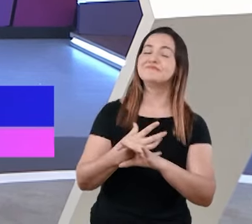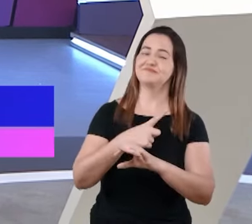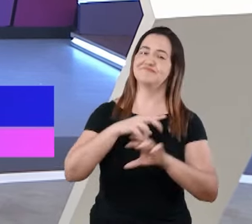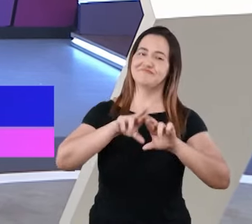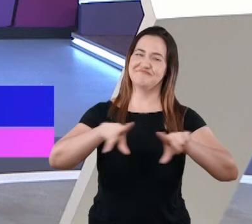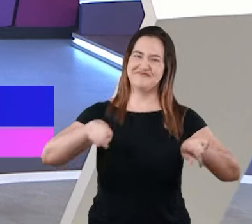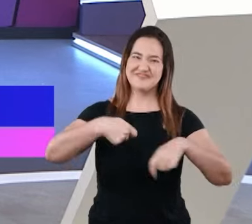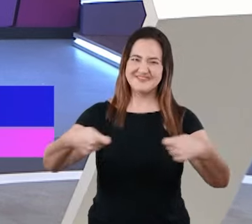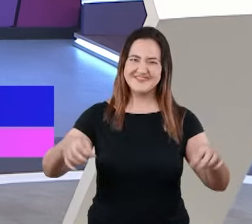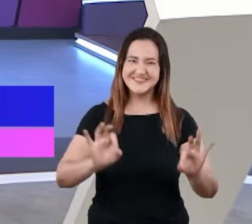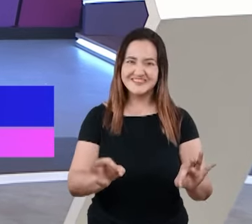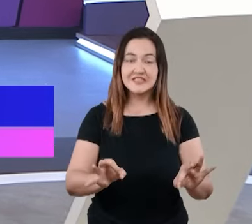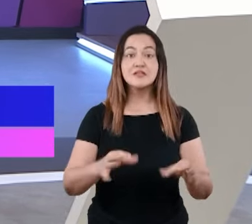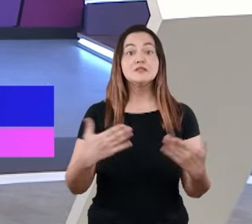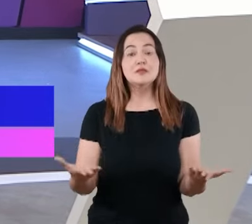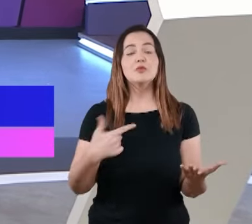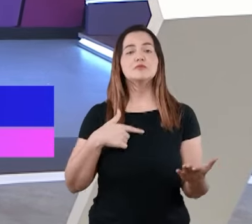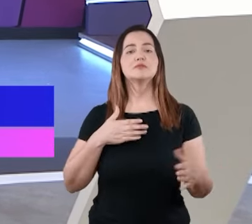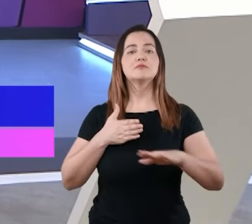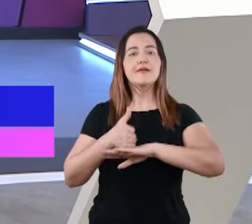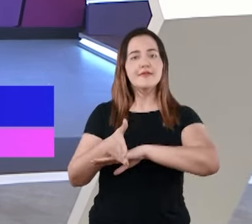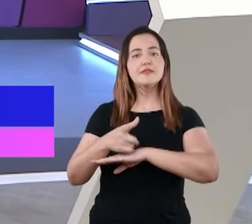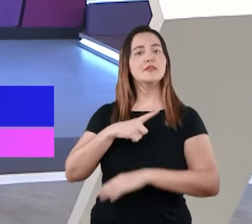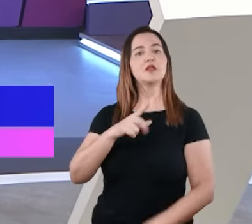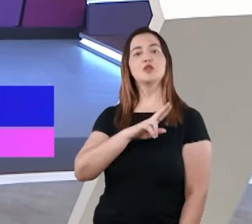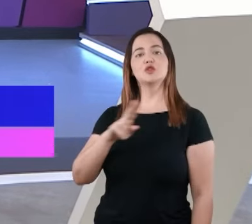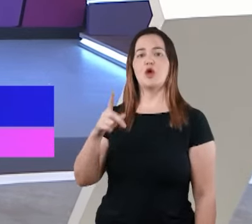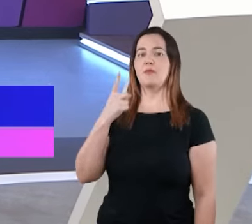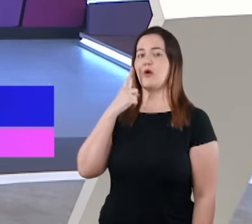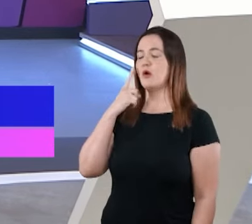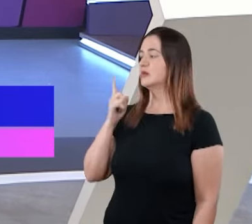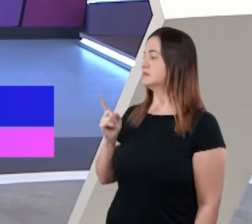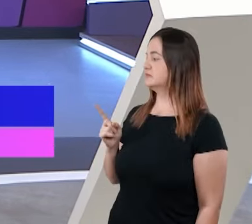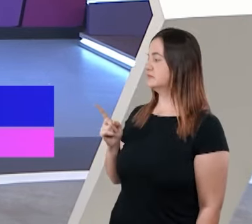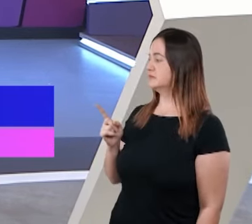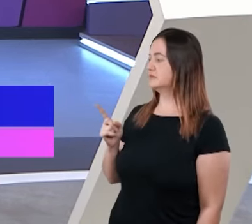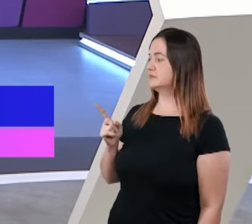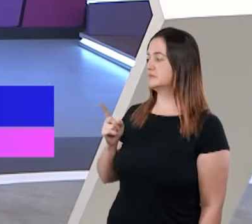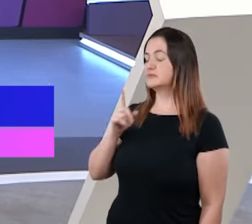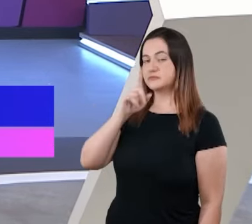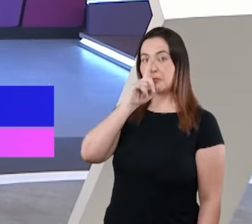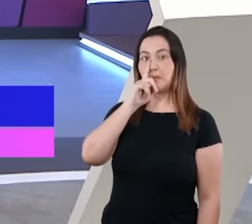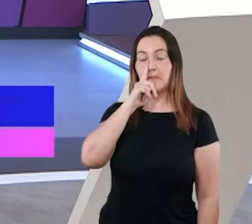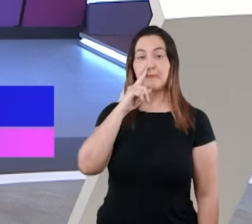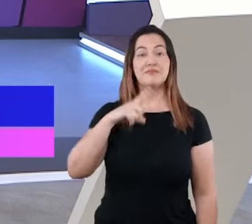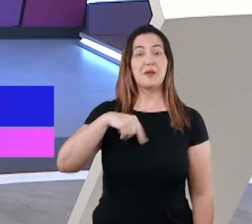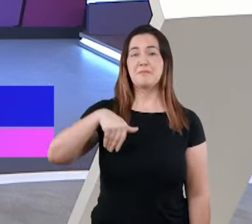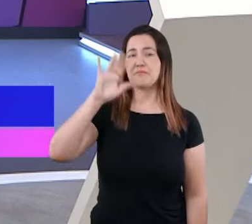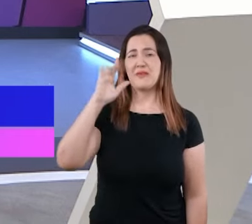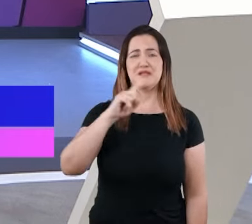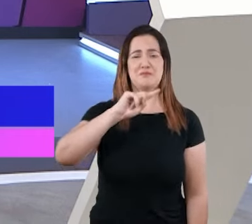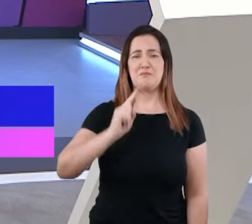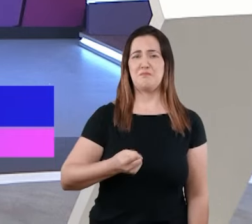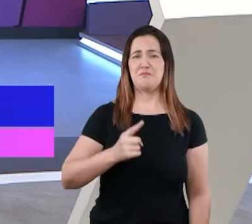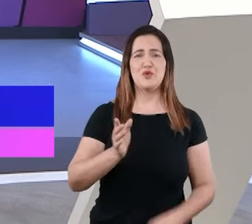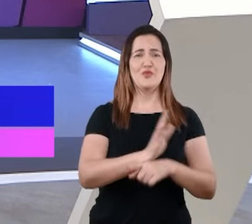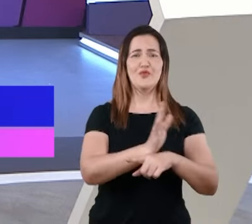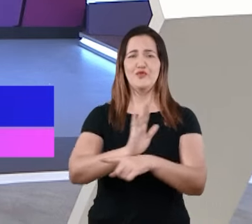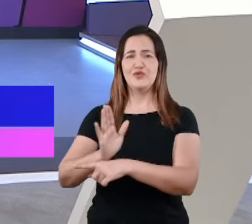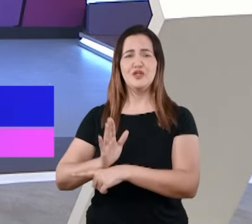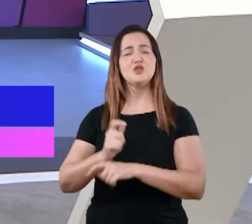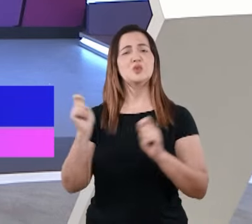YouTube e vai chegar aqui no nosso canal, onde nós já temos mais de mil vídeos à sua disposição para você se